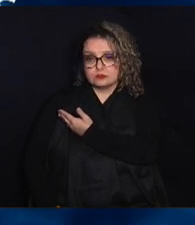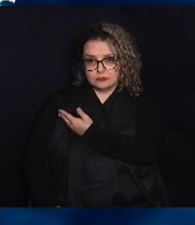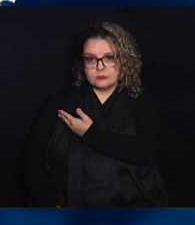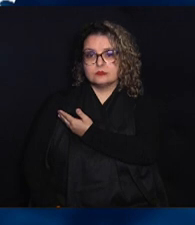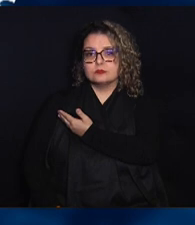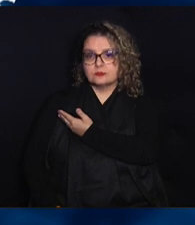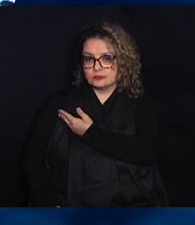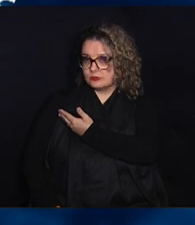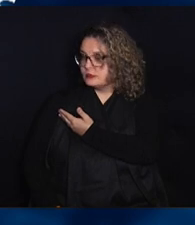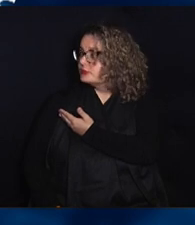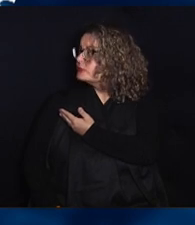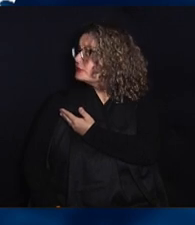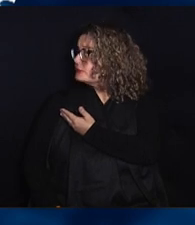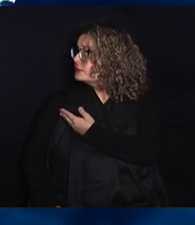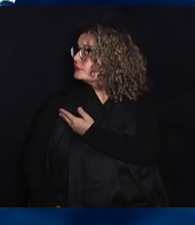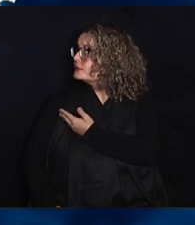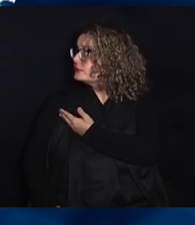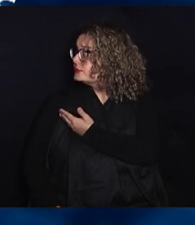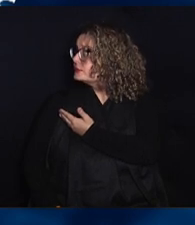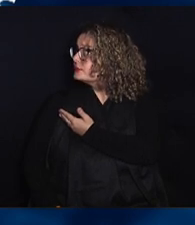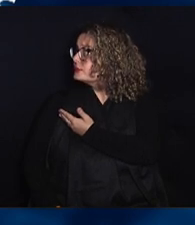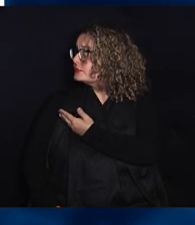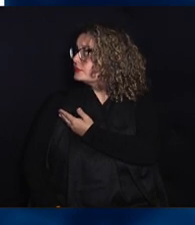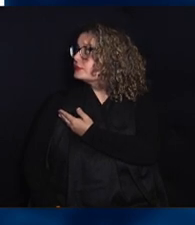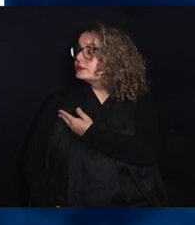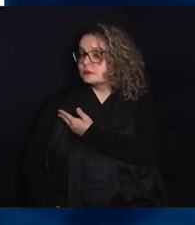Vista Alegre, União de Bairros e IP.